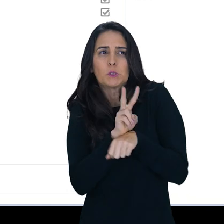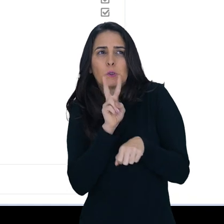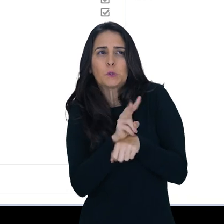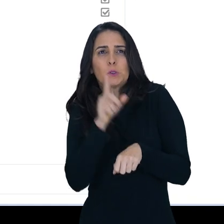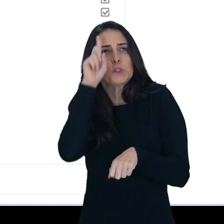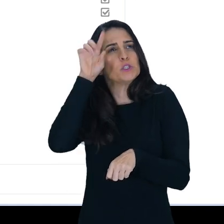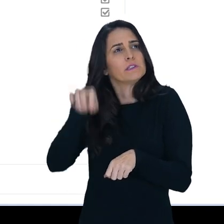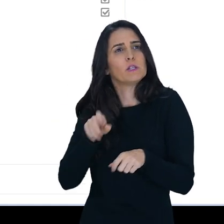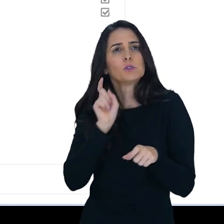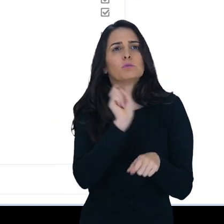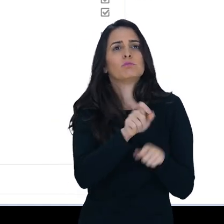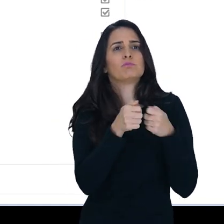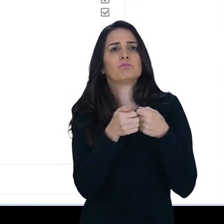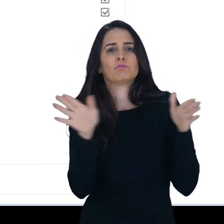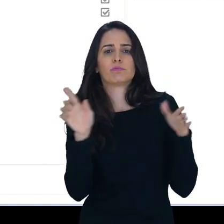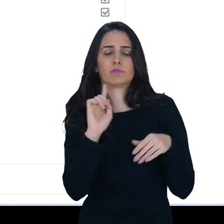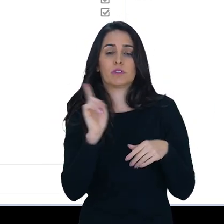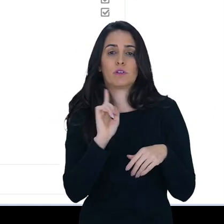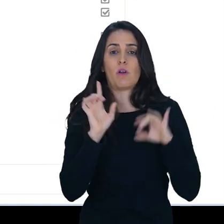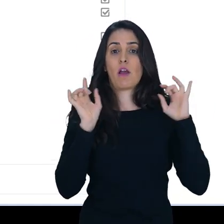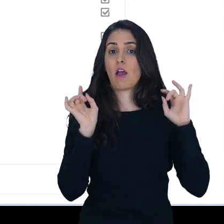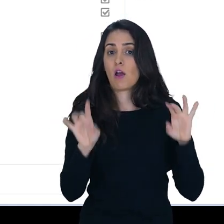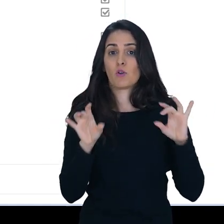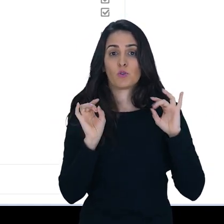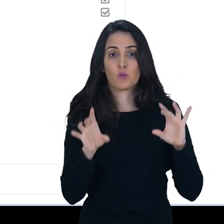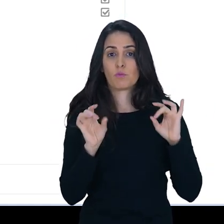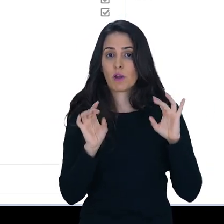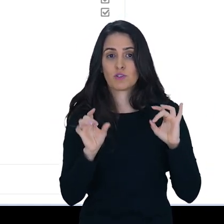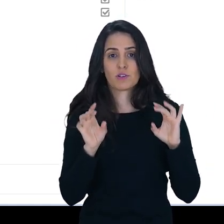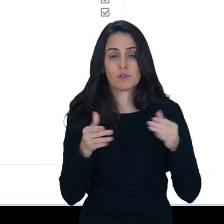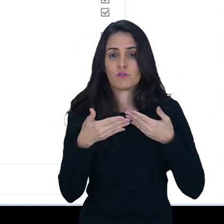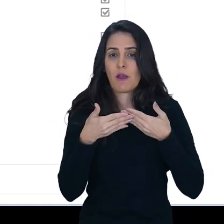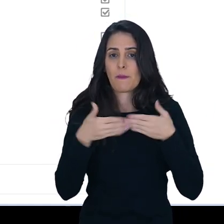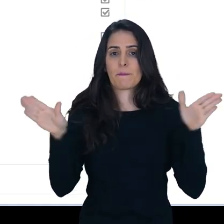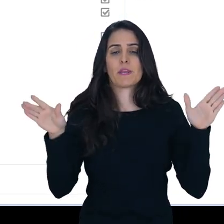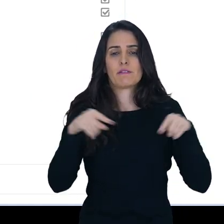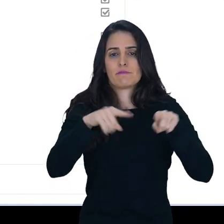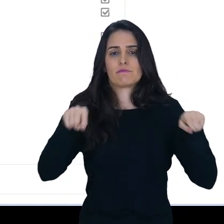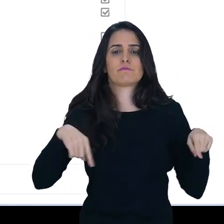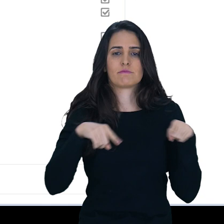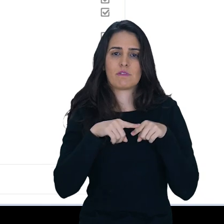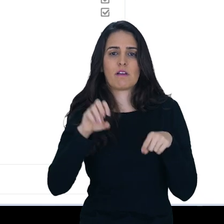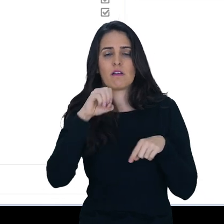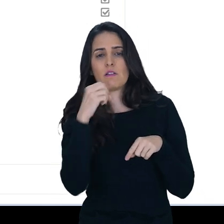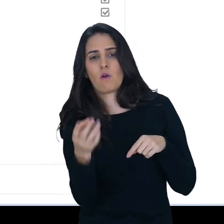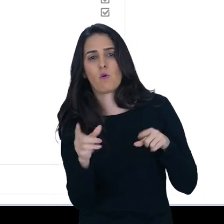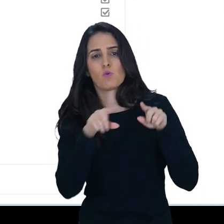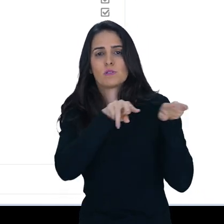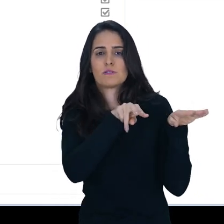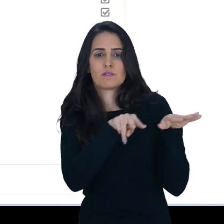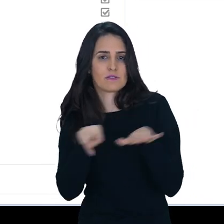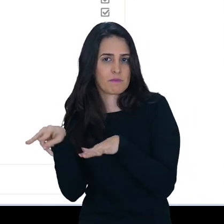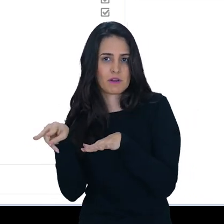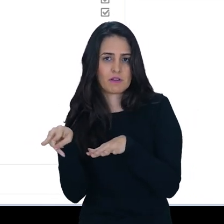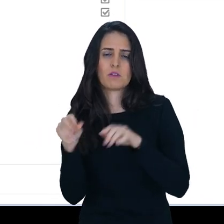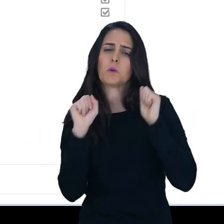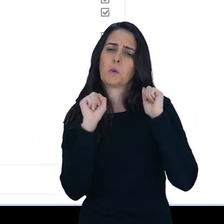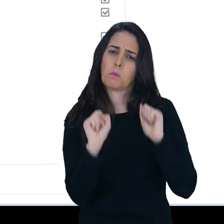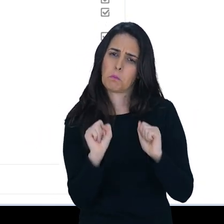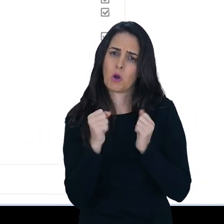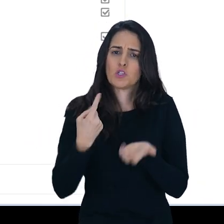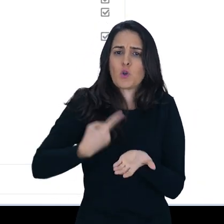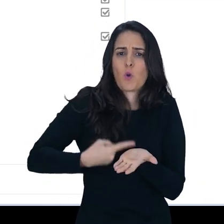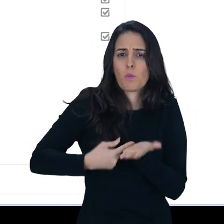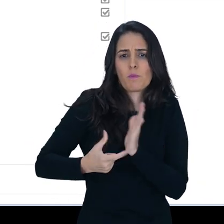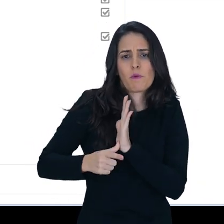abrir naquela data, naquele dia, porque é naquele dia que a sala tem que ficar disponível. Dessa forma você já pode deixar